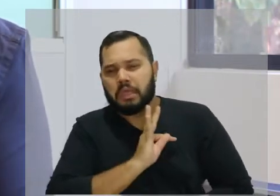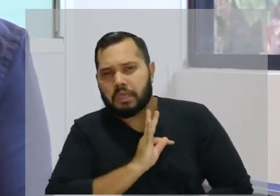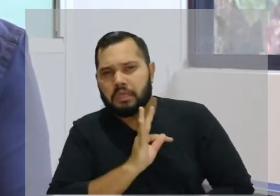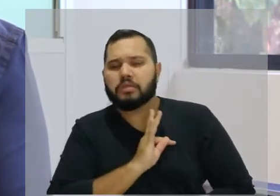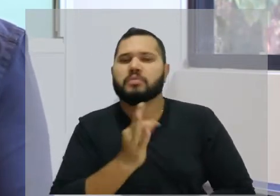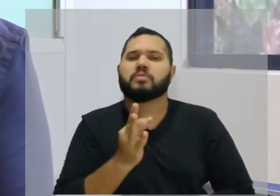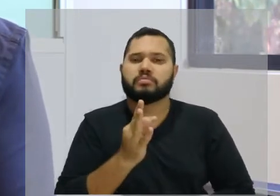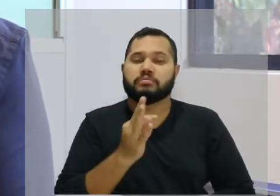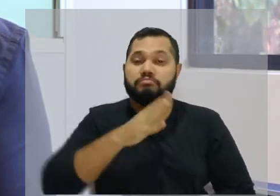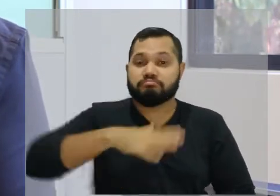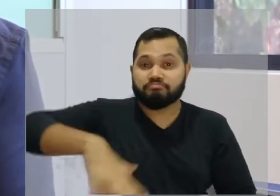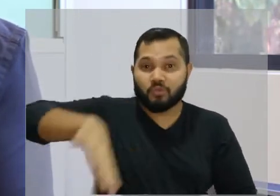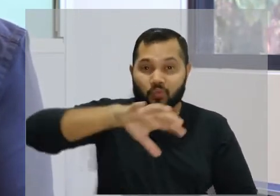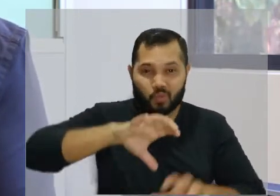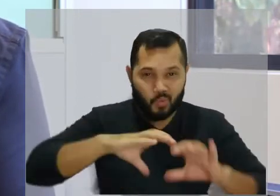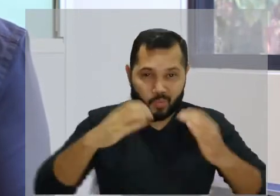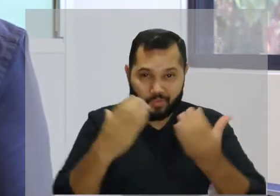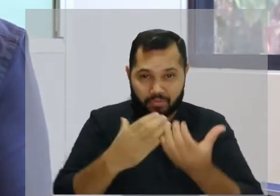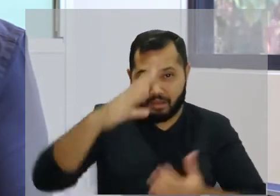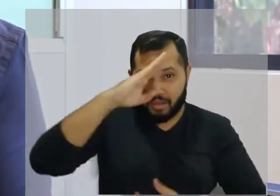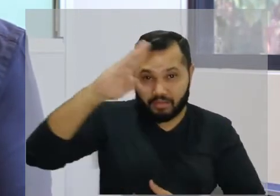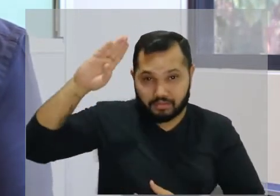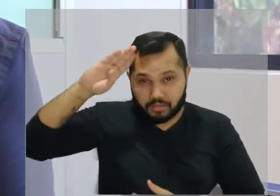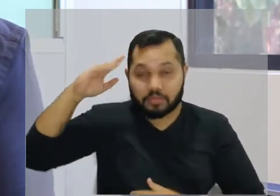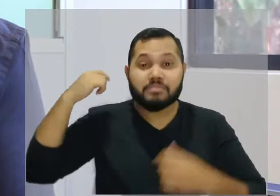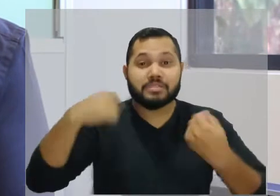estudantes, técnicos administrativos,